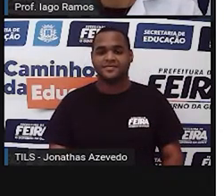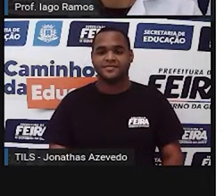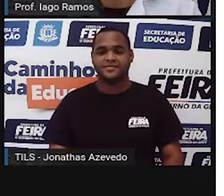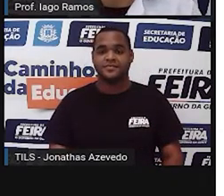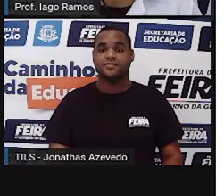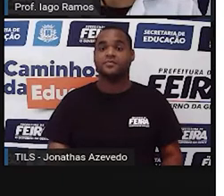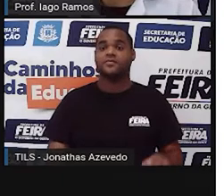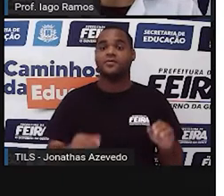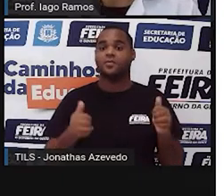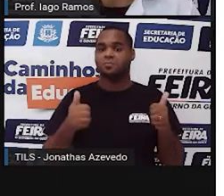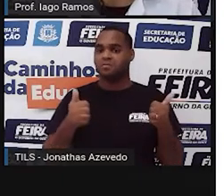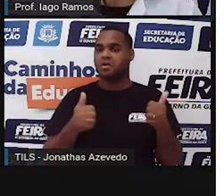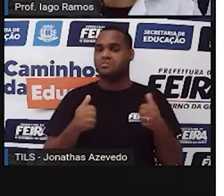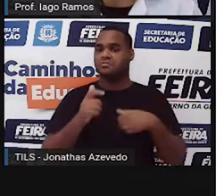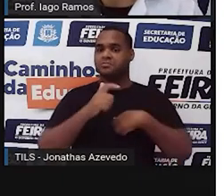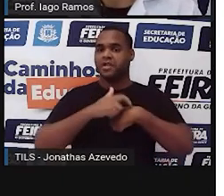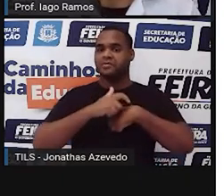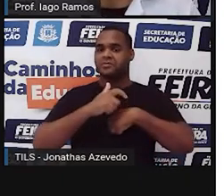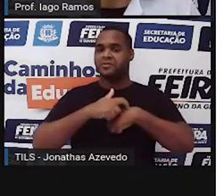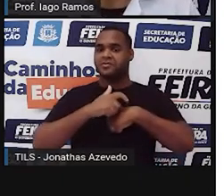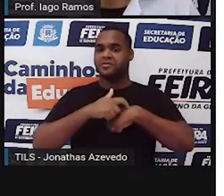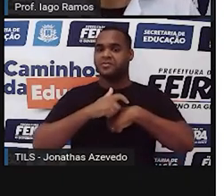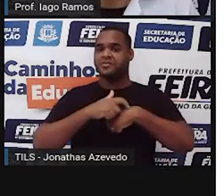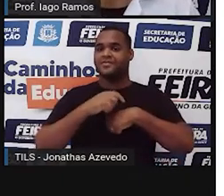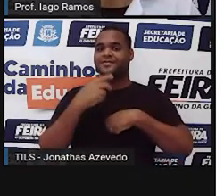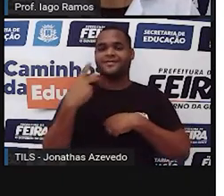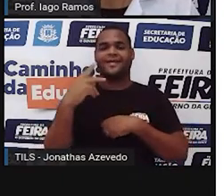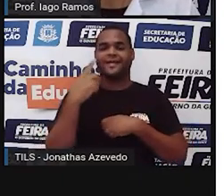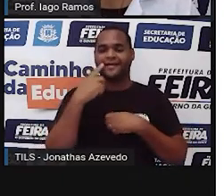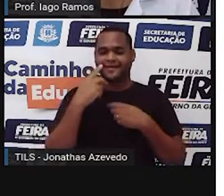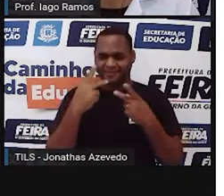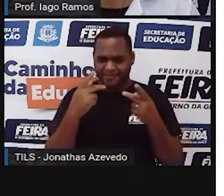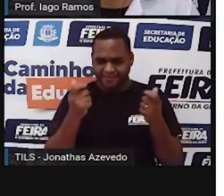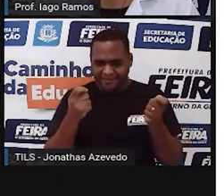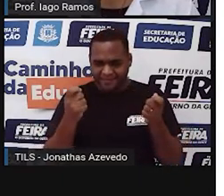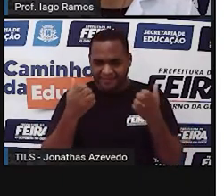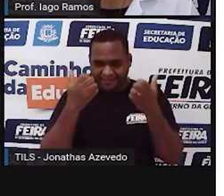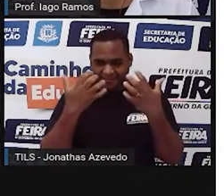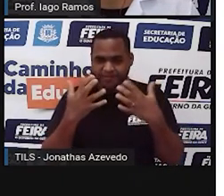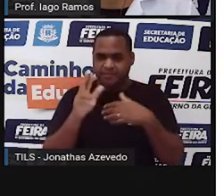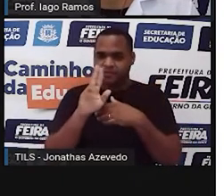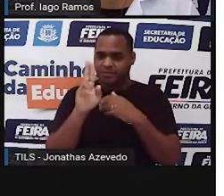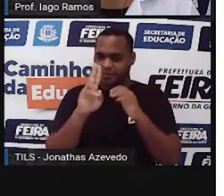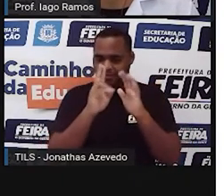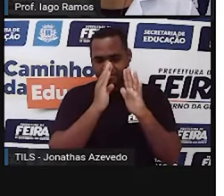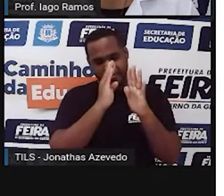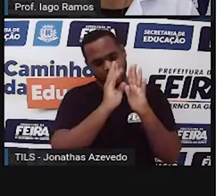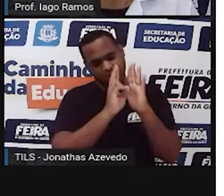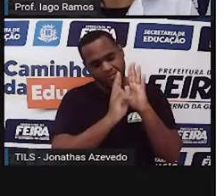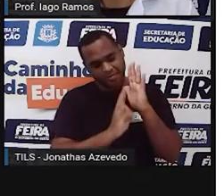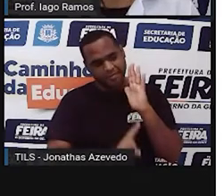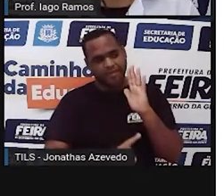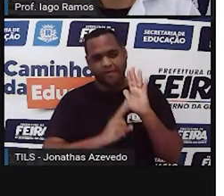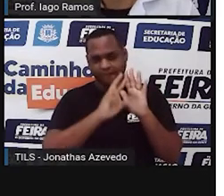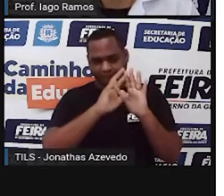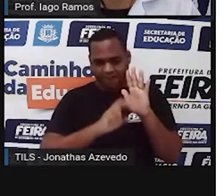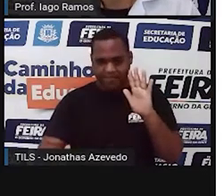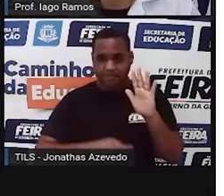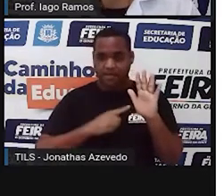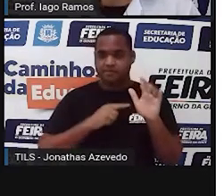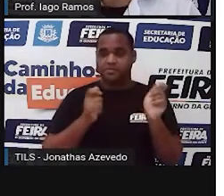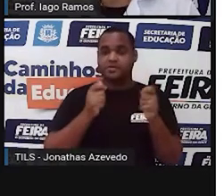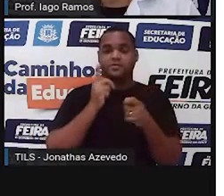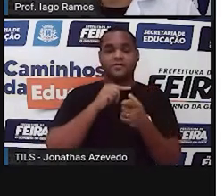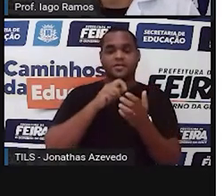Uau! Tempo! E aí, quantos nomes de objetos você conseguiu escrever